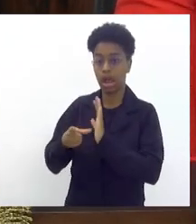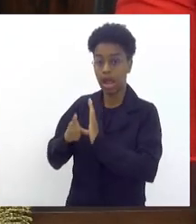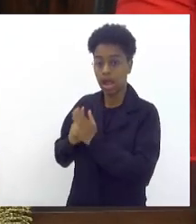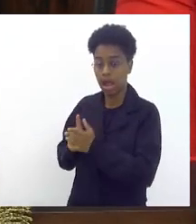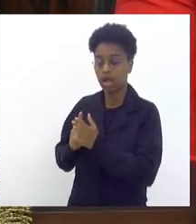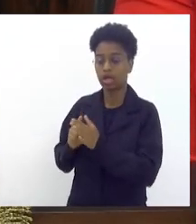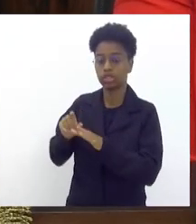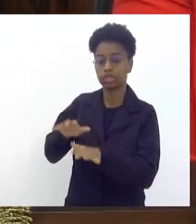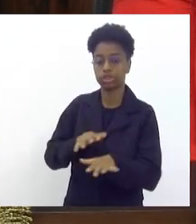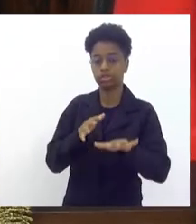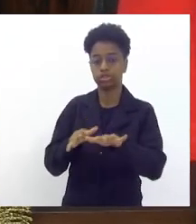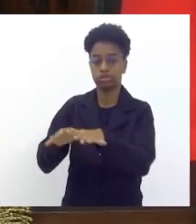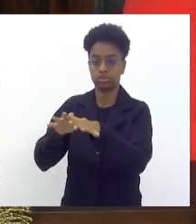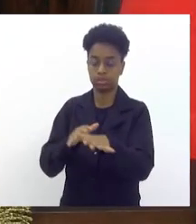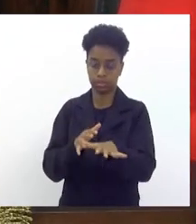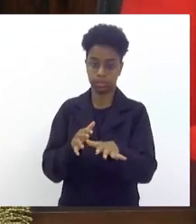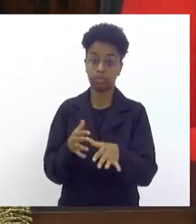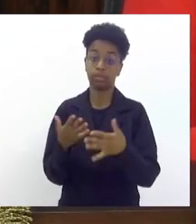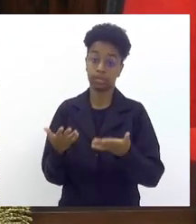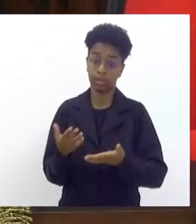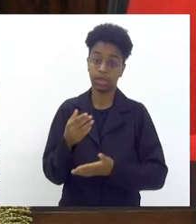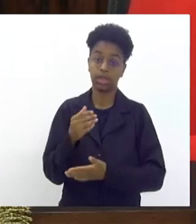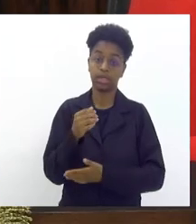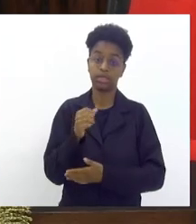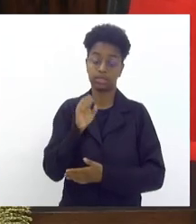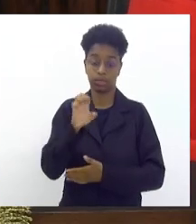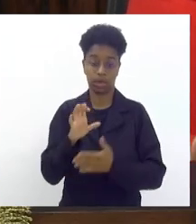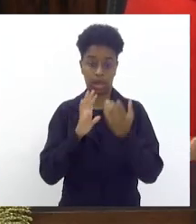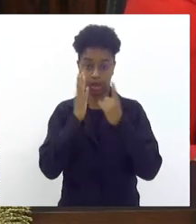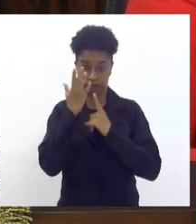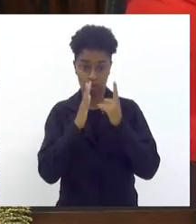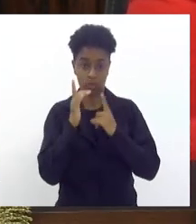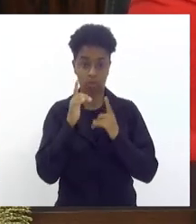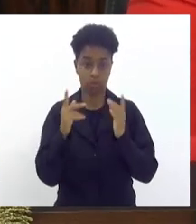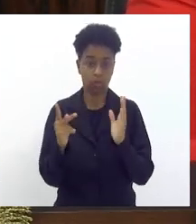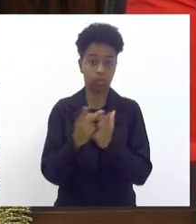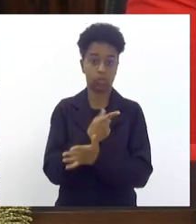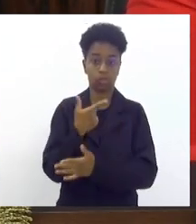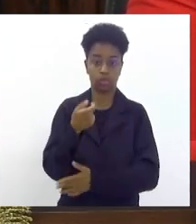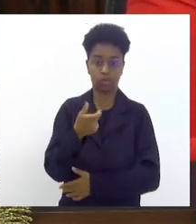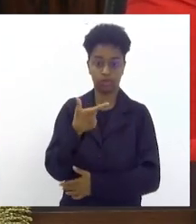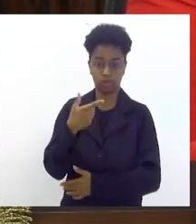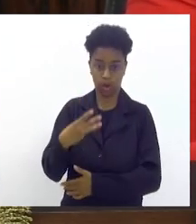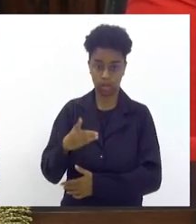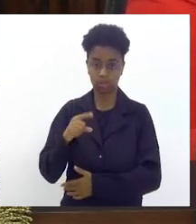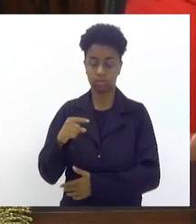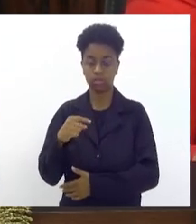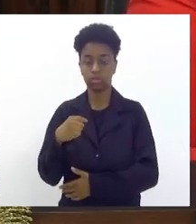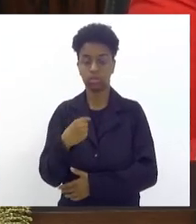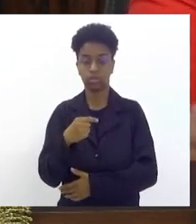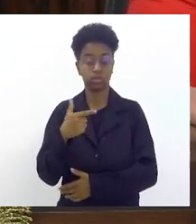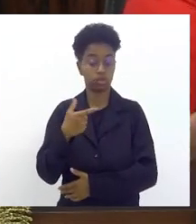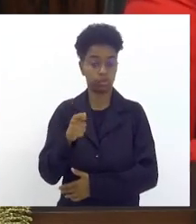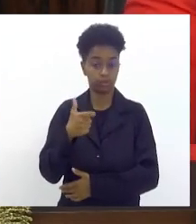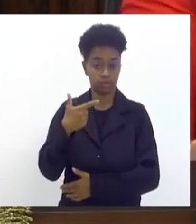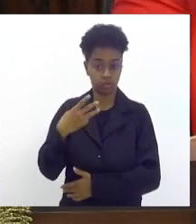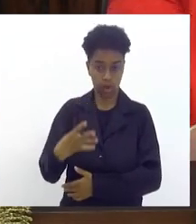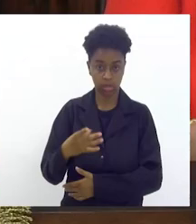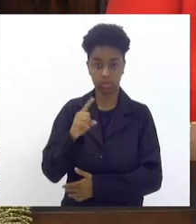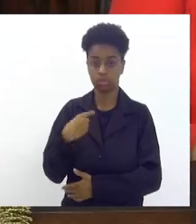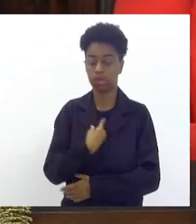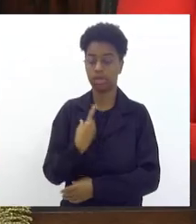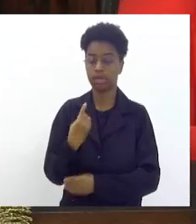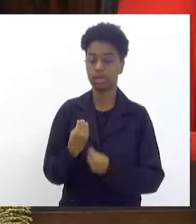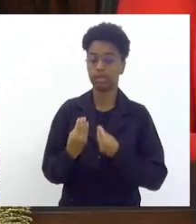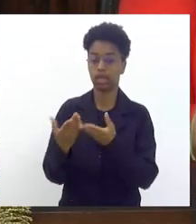desfiles se o carnaval em 2024 será liberado em 2023 com calendário de desembolso que